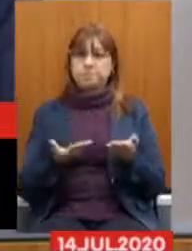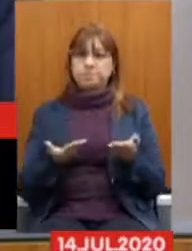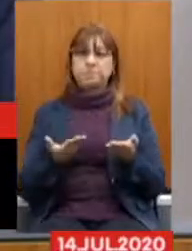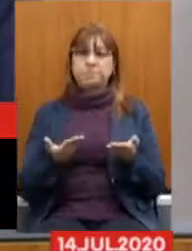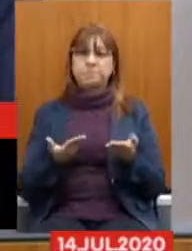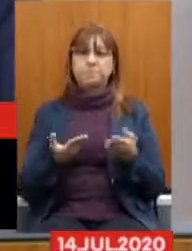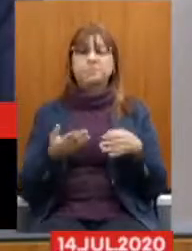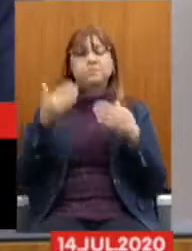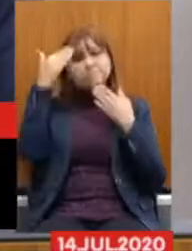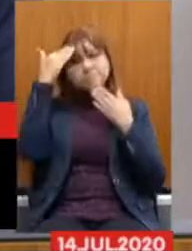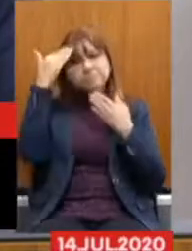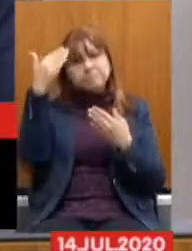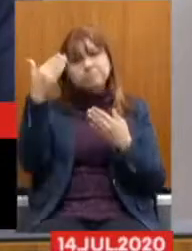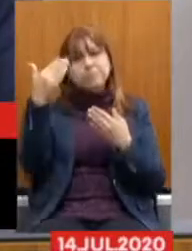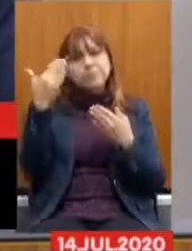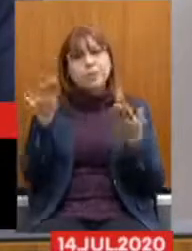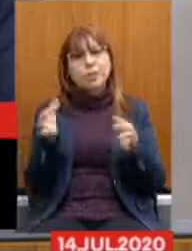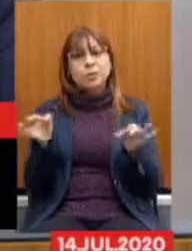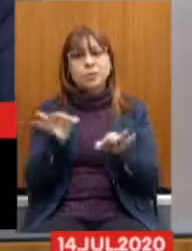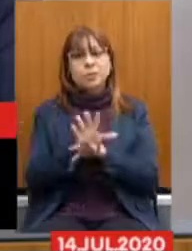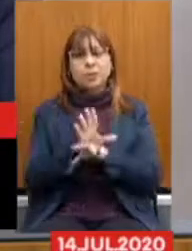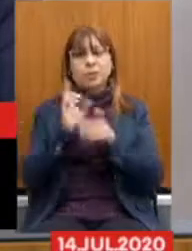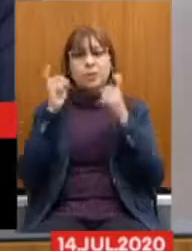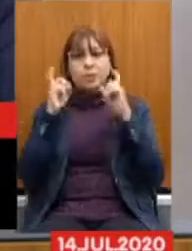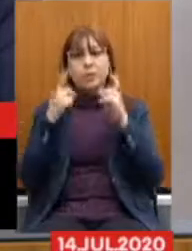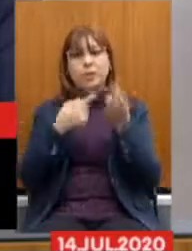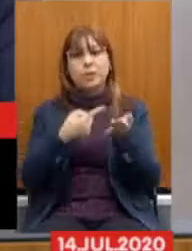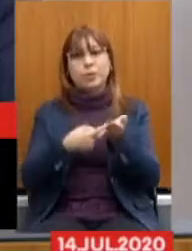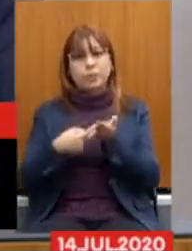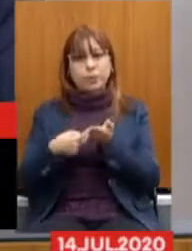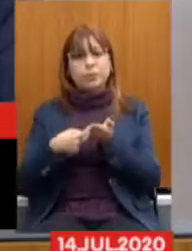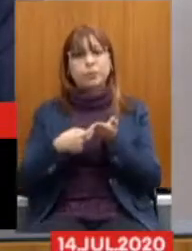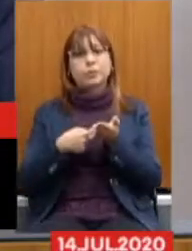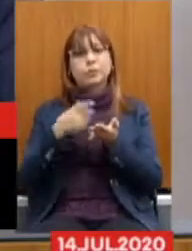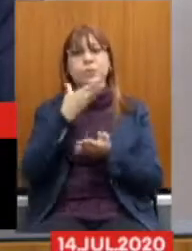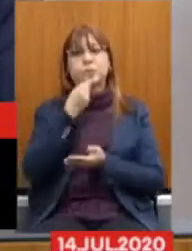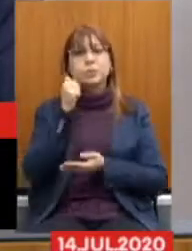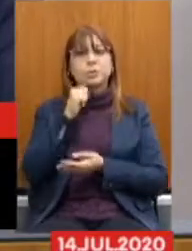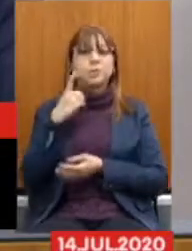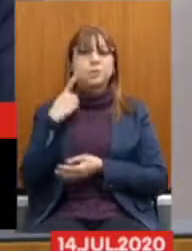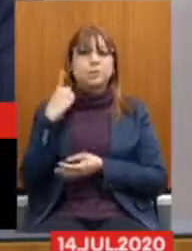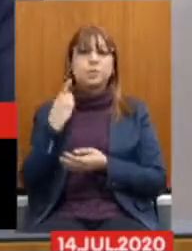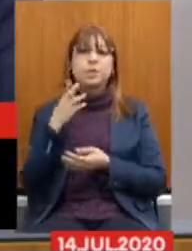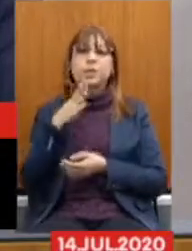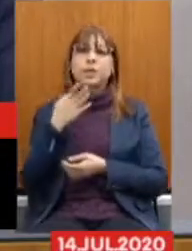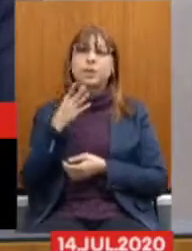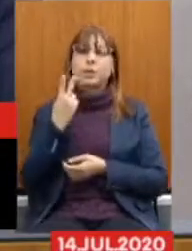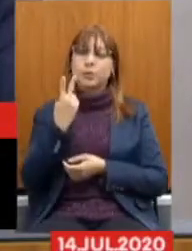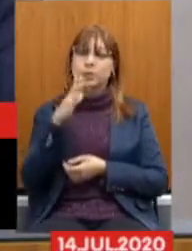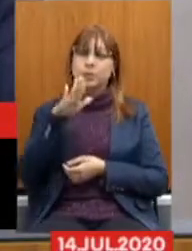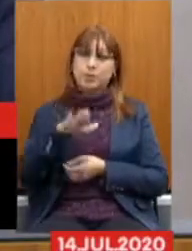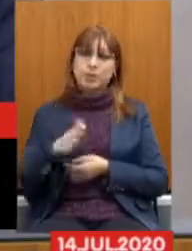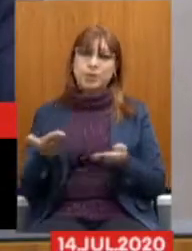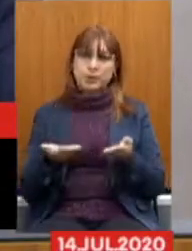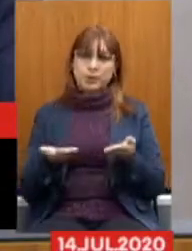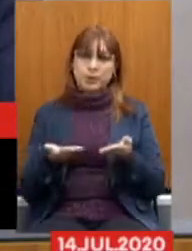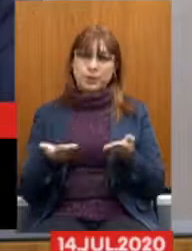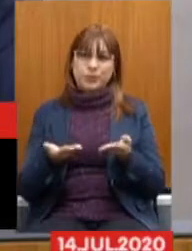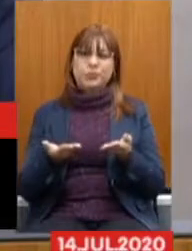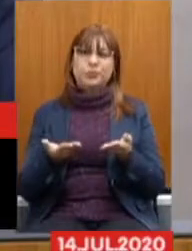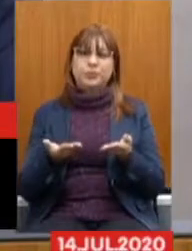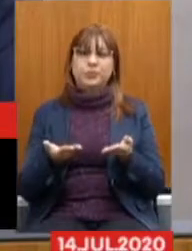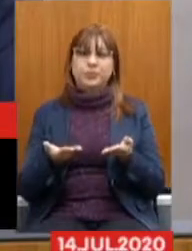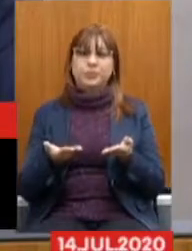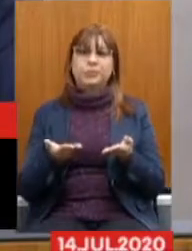Agradeço a presença e a presidência encerra a reunião. Convoco os senhores e senhoras deputadas para o ordinário de logo mais às 14 horas com a ordem do